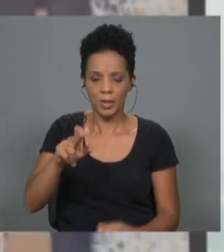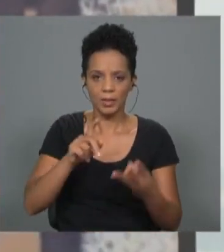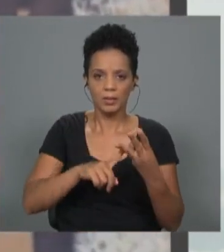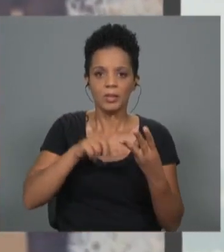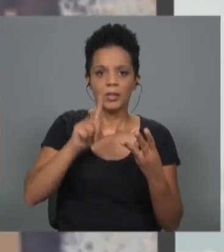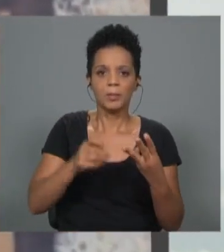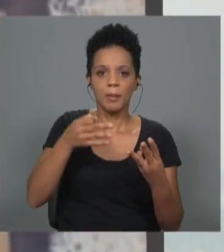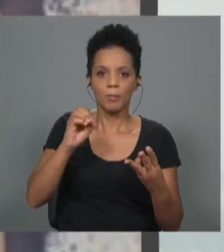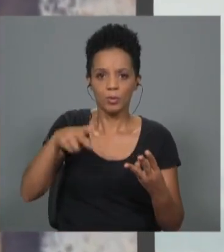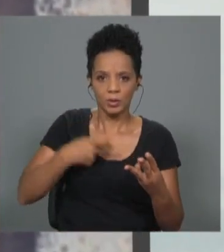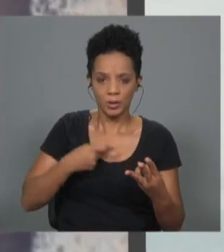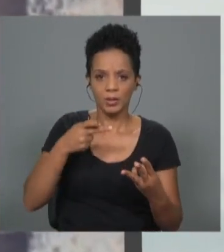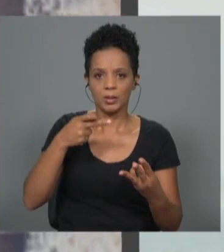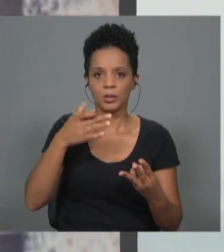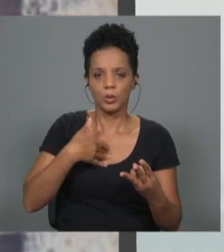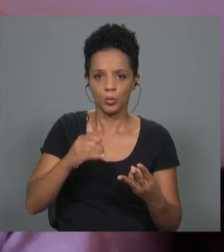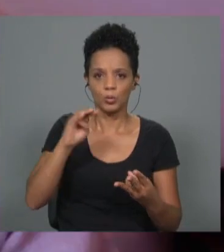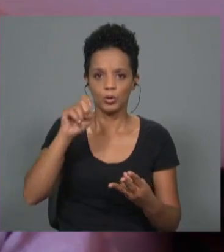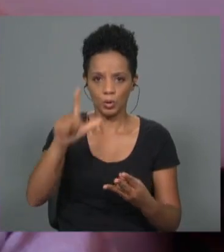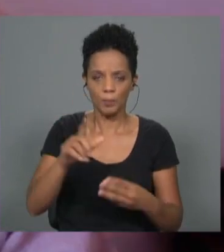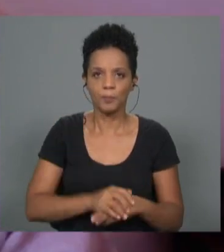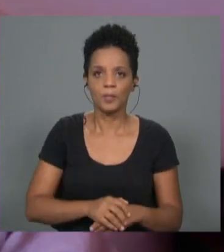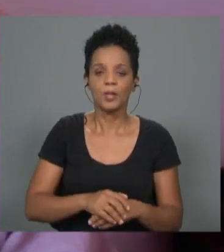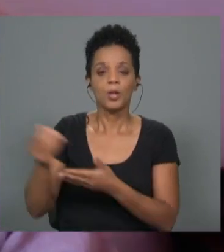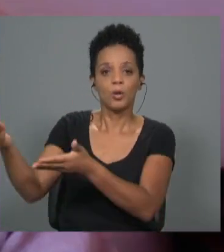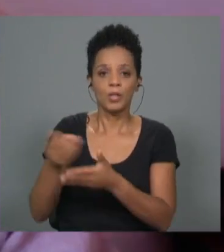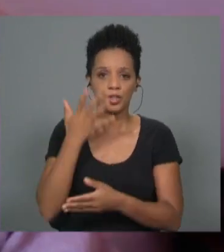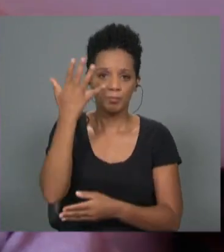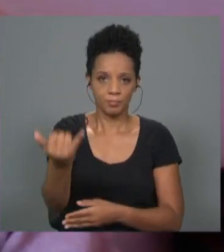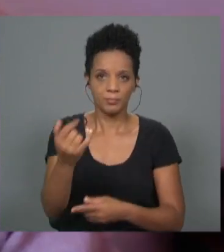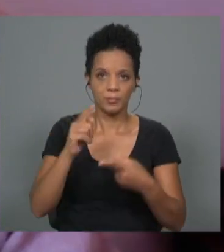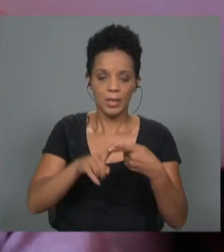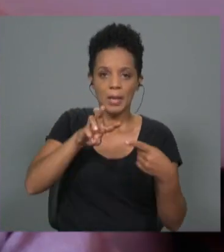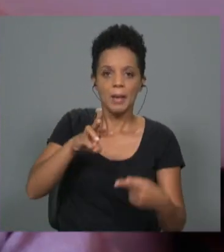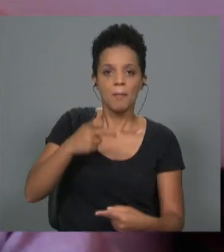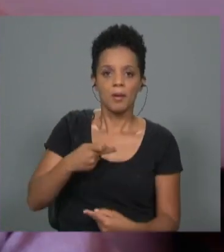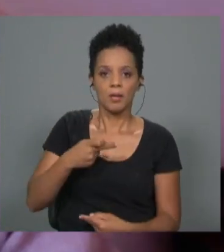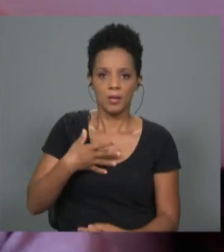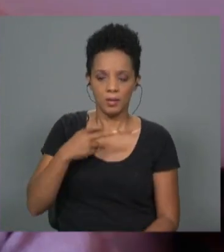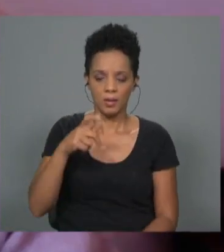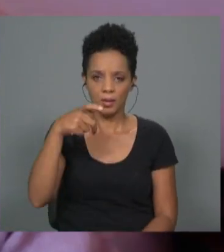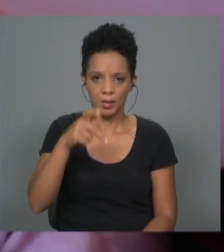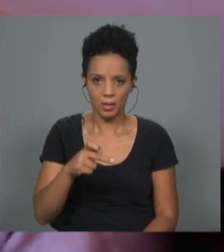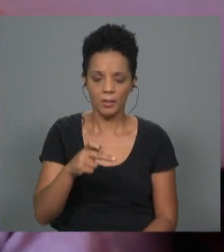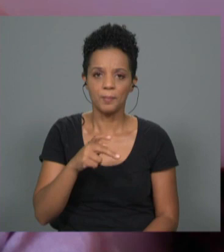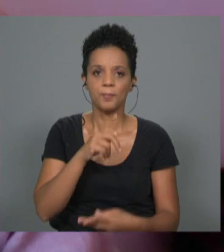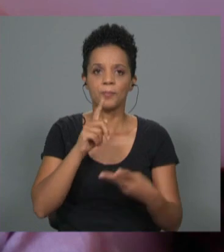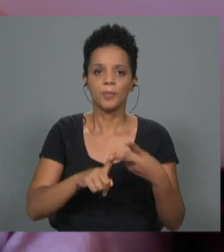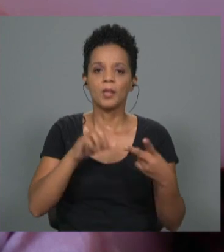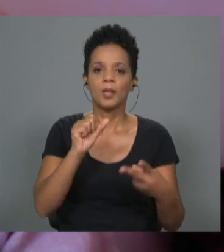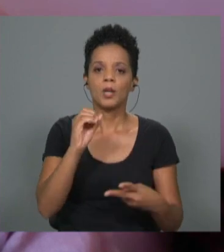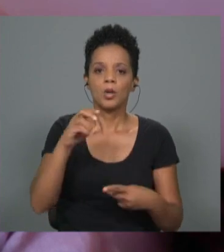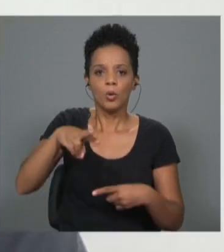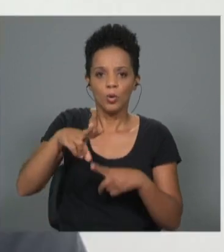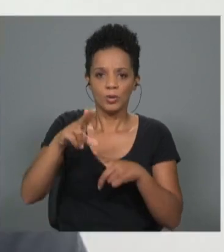convidados são a Joana Glória, CEO e Founder do Lagos Digital Nomads, e Gonçalo